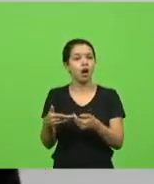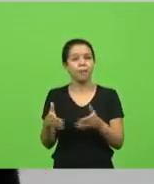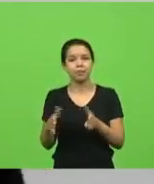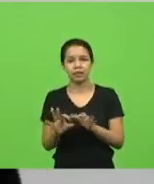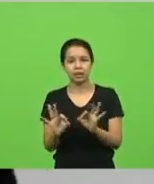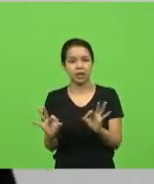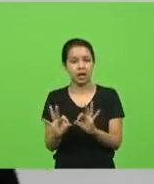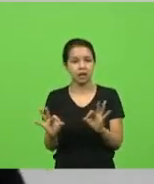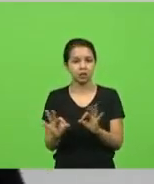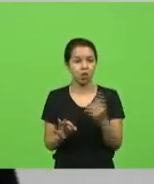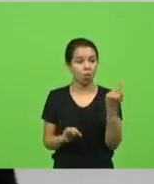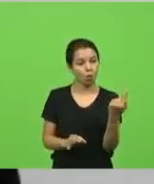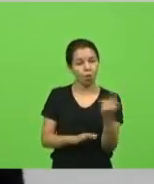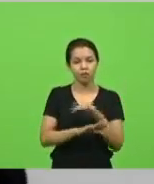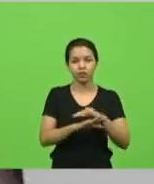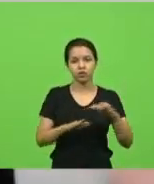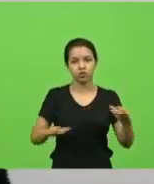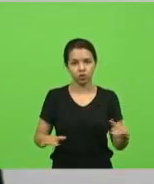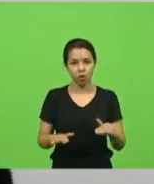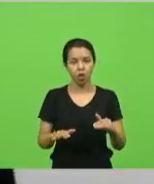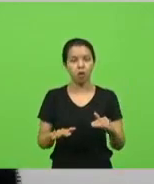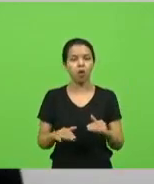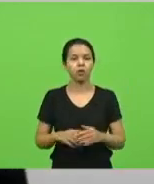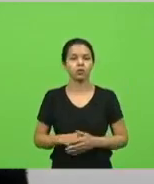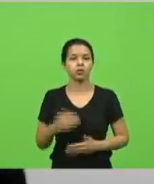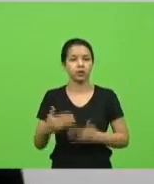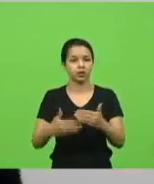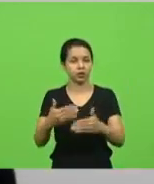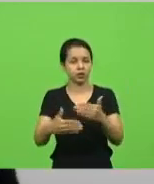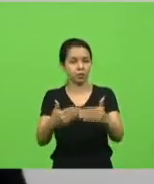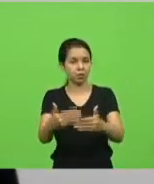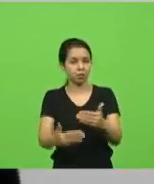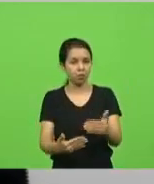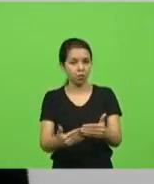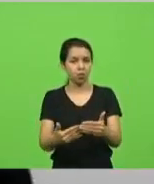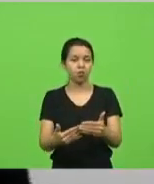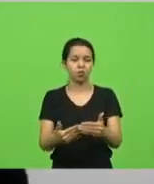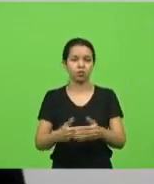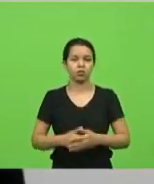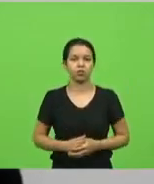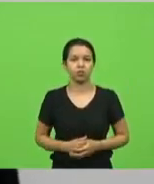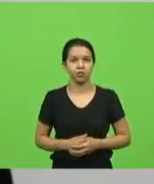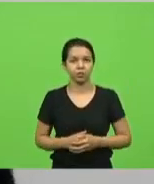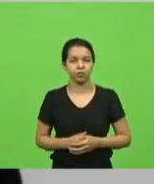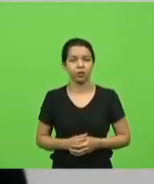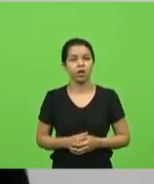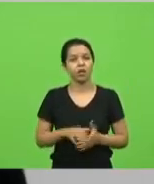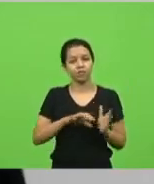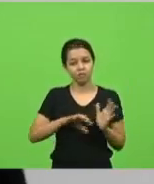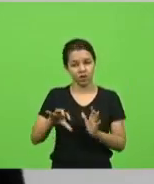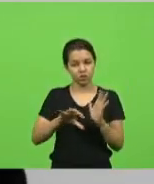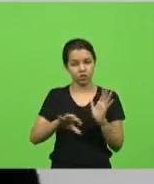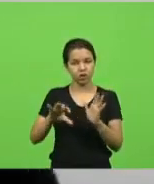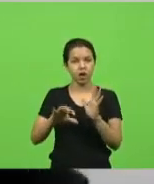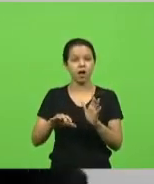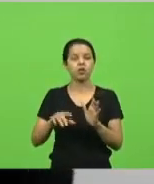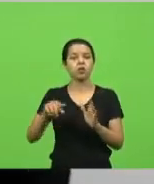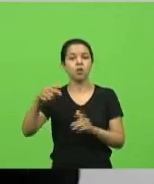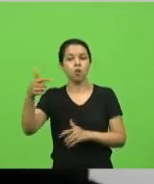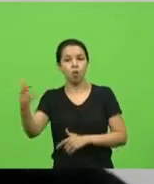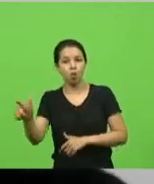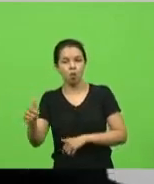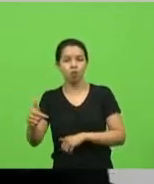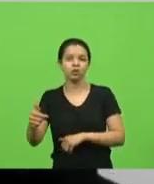AstraZeneca e depois ali foi levado e, vamos dizer, pressionado para fazer ali com o Butantan, com a